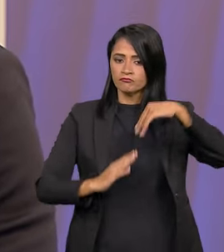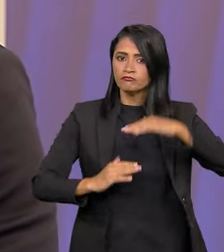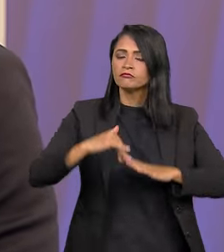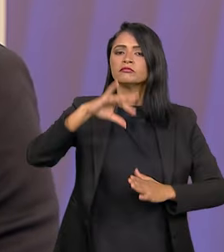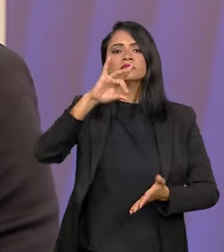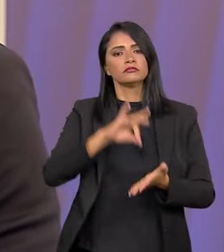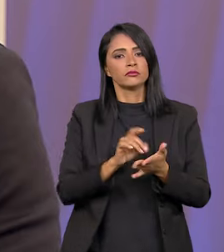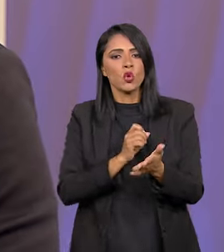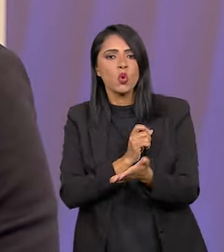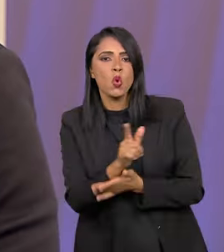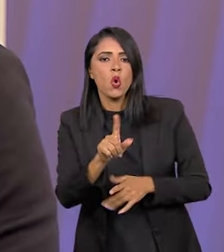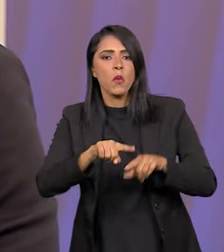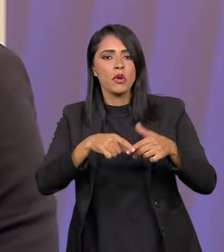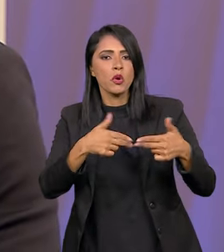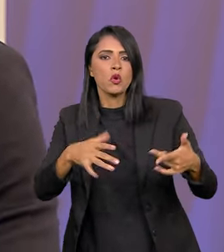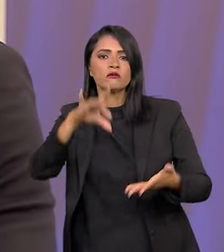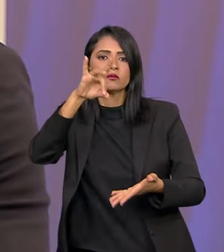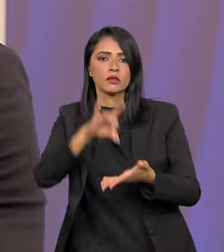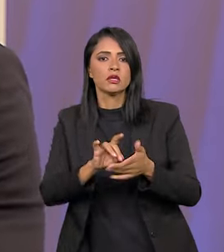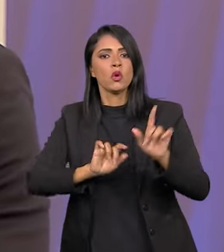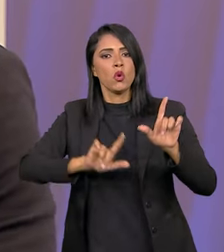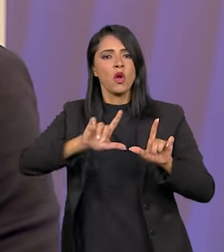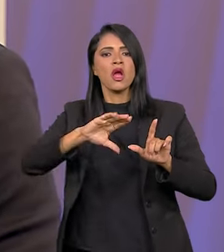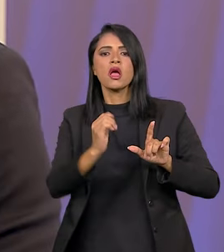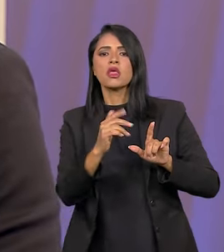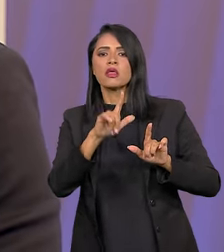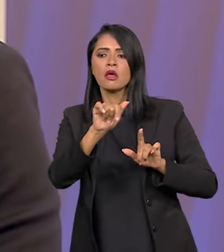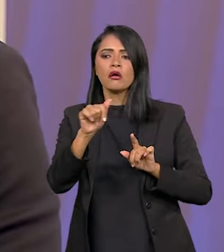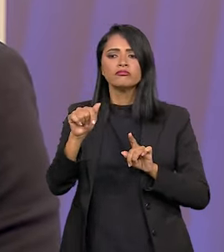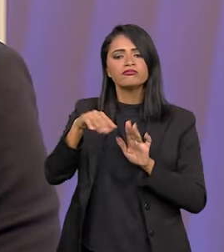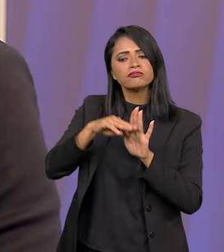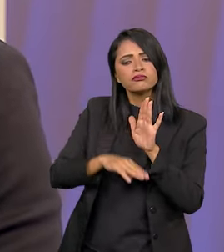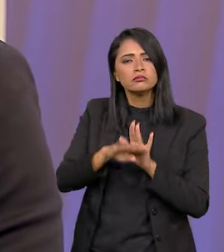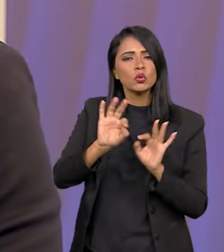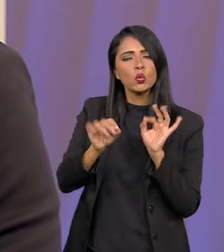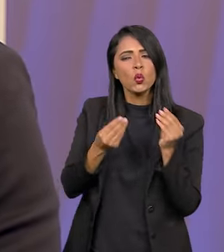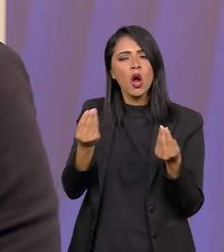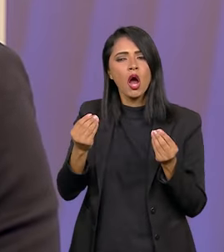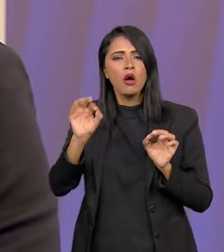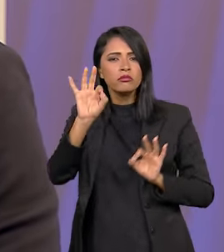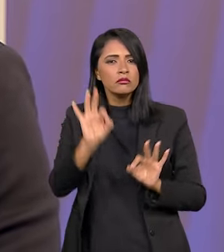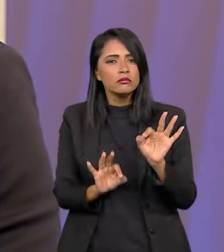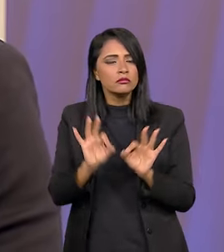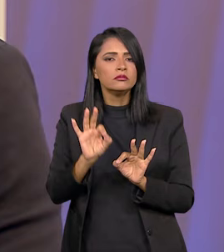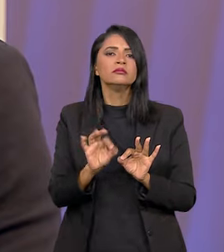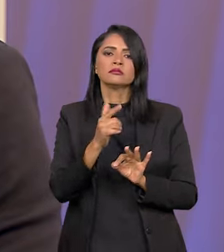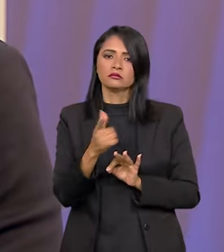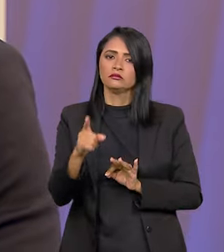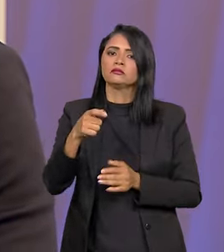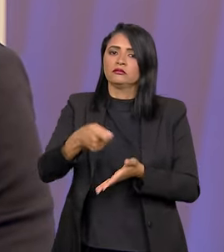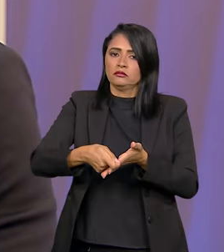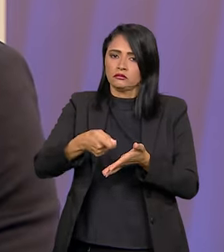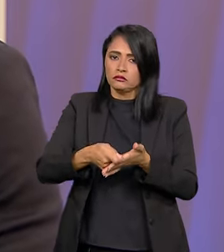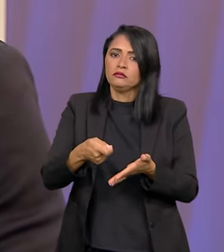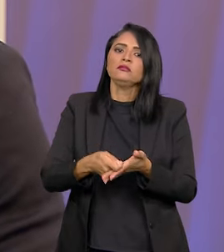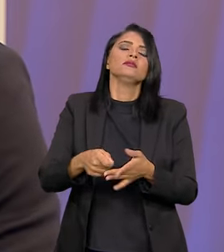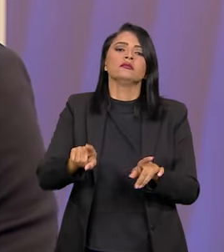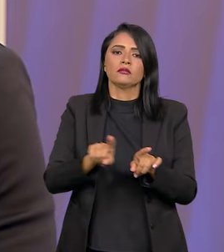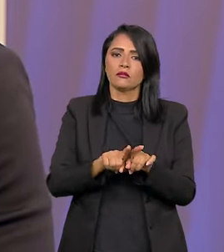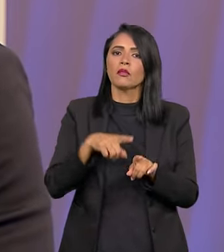implementação. Compra de transmissores, efetivação desses canais, discutir a programação. A gente tem uma